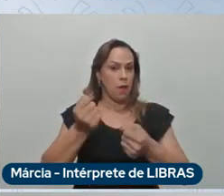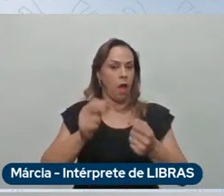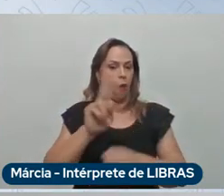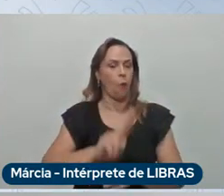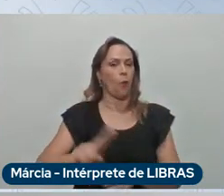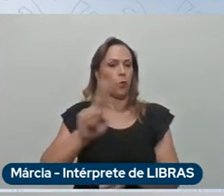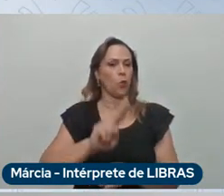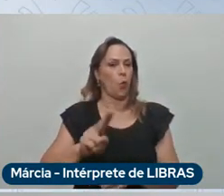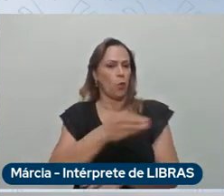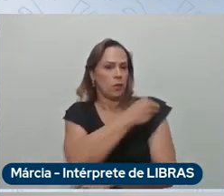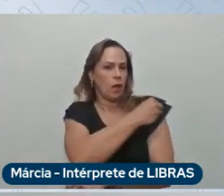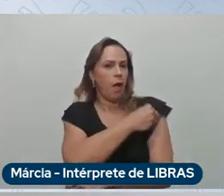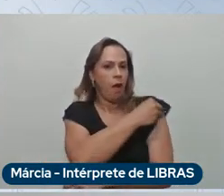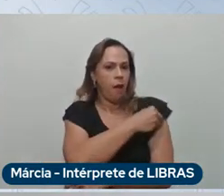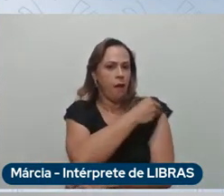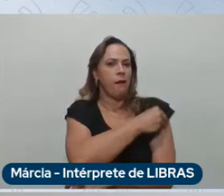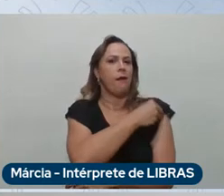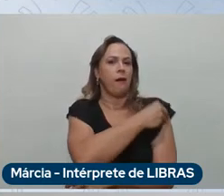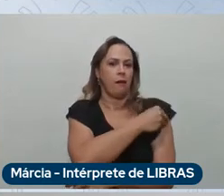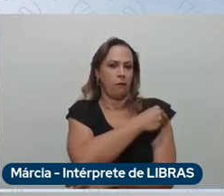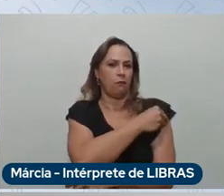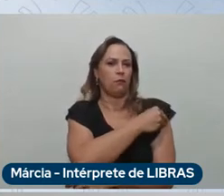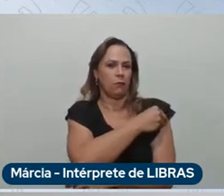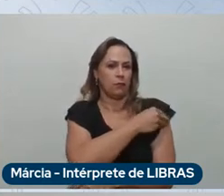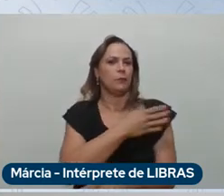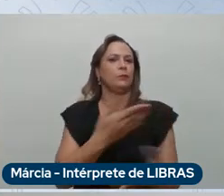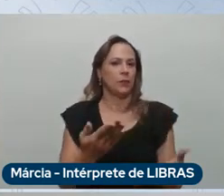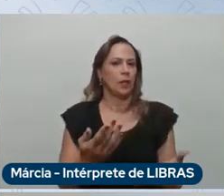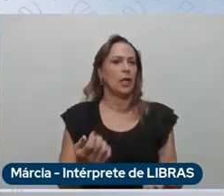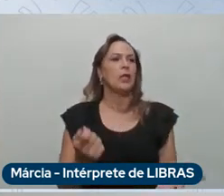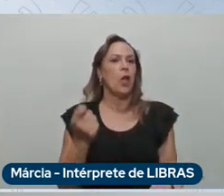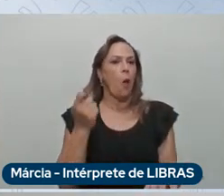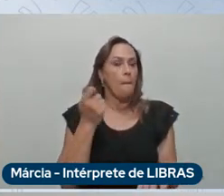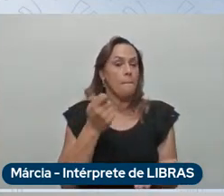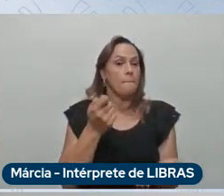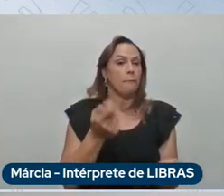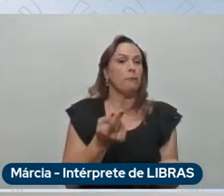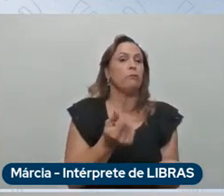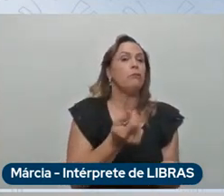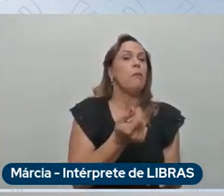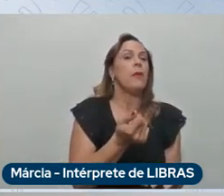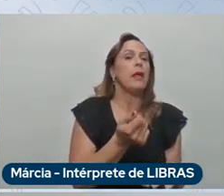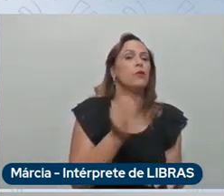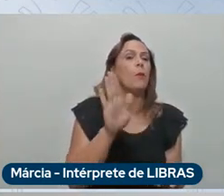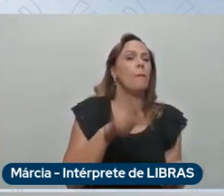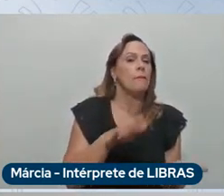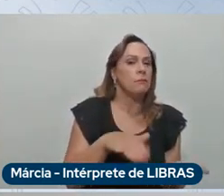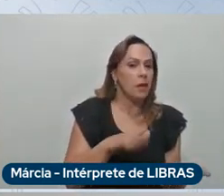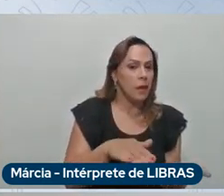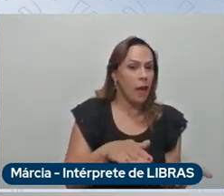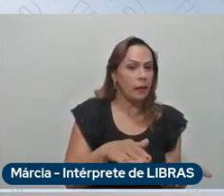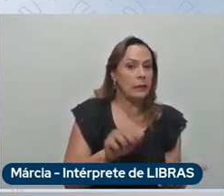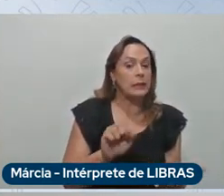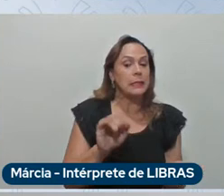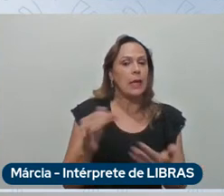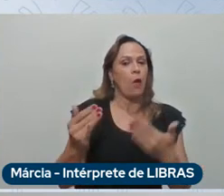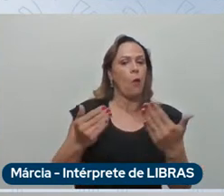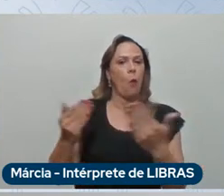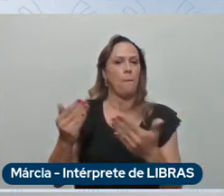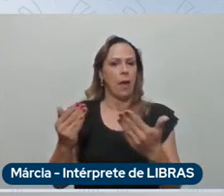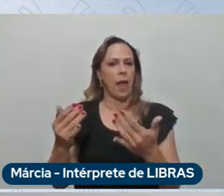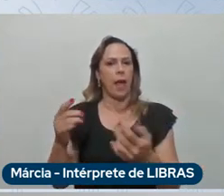tem um preço competitivo no mercado seguramente mais competitivos que tecnologias eletrificadas e tem uma